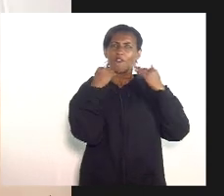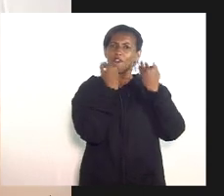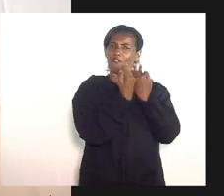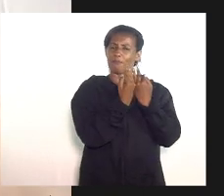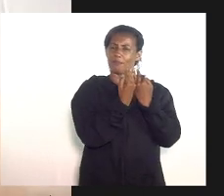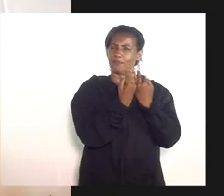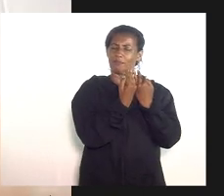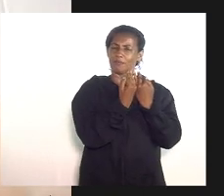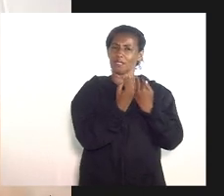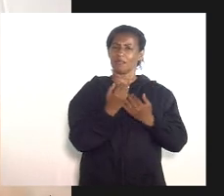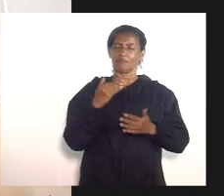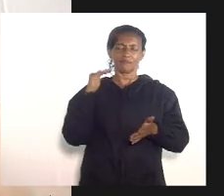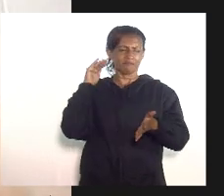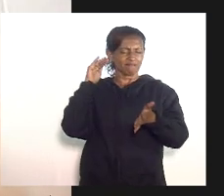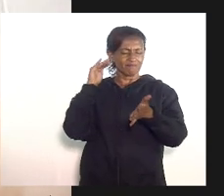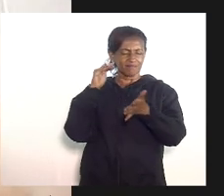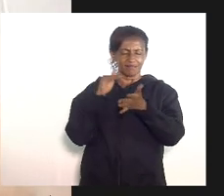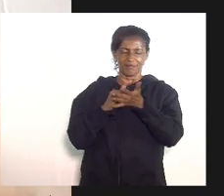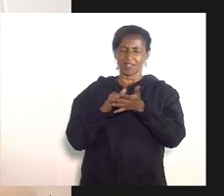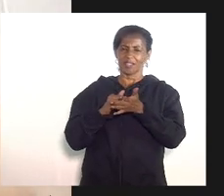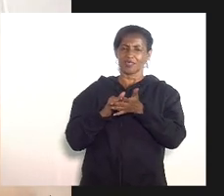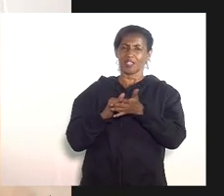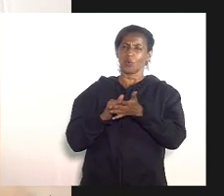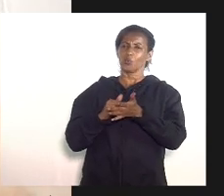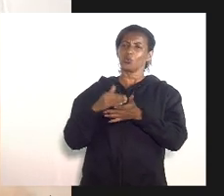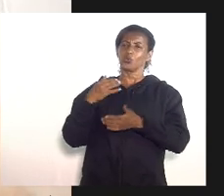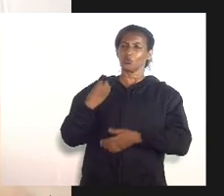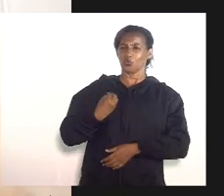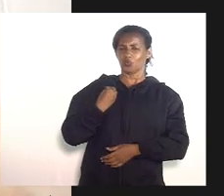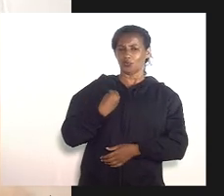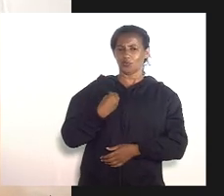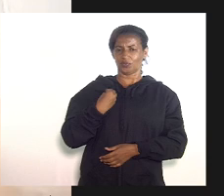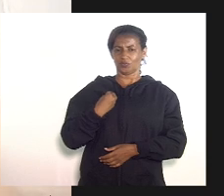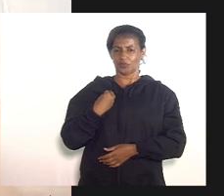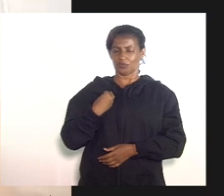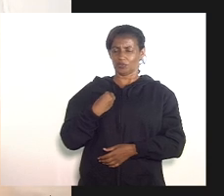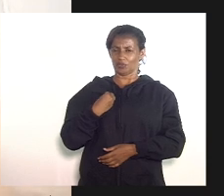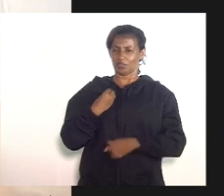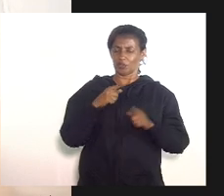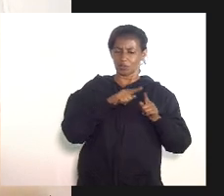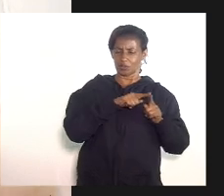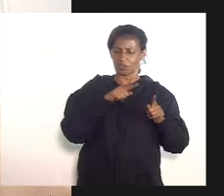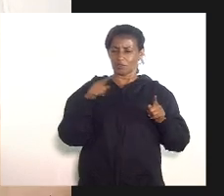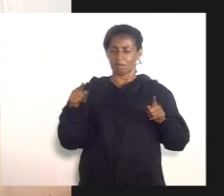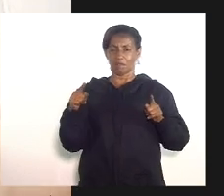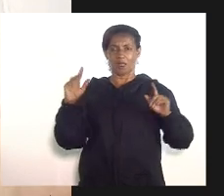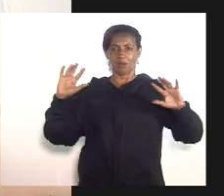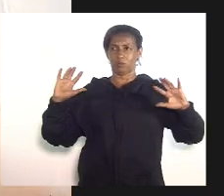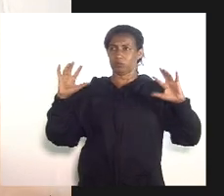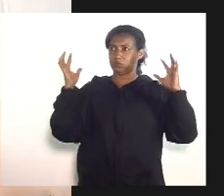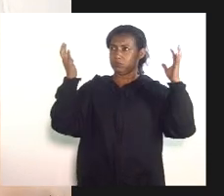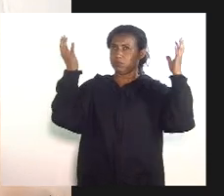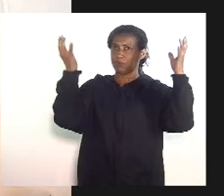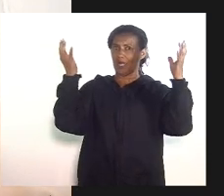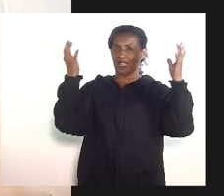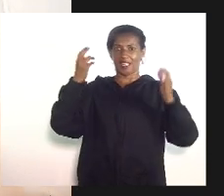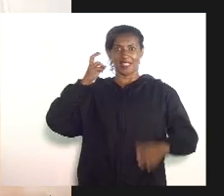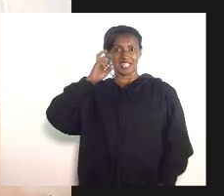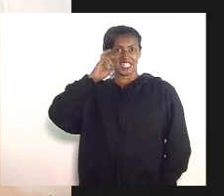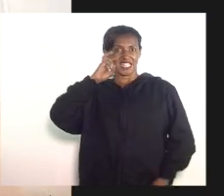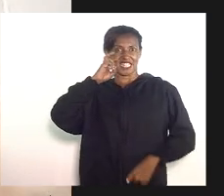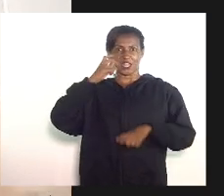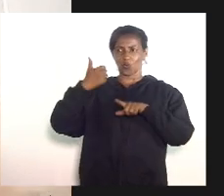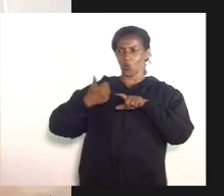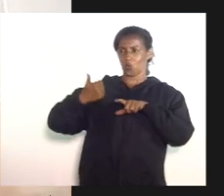últimos anos de vida a Vassourense viveu grande parte de sua vida em um palacete de cinco andares próximo